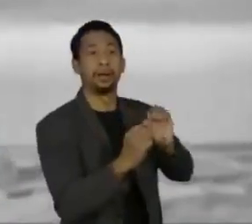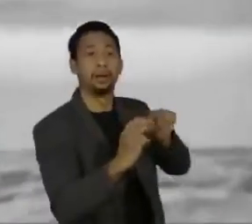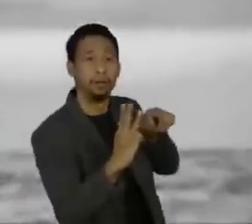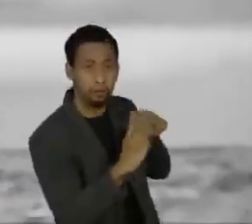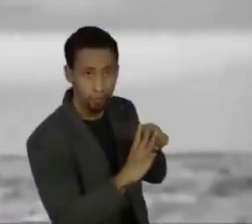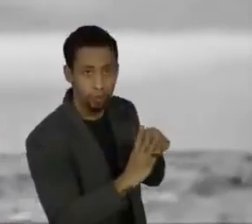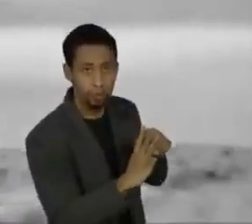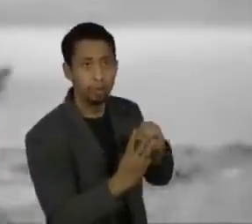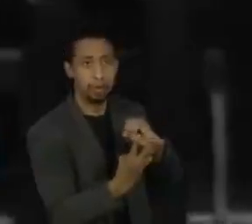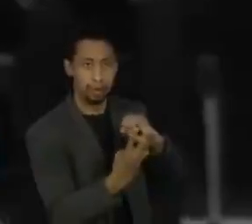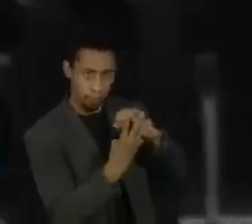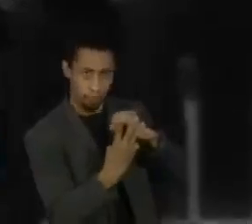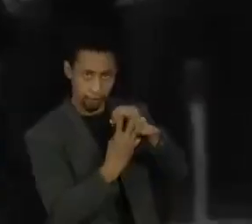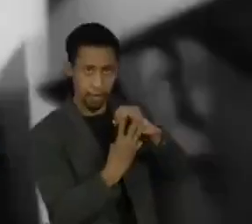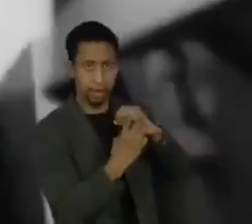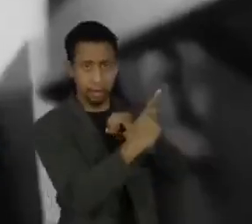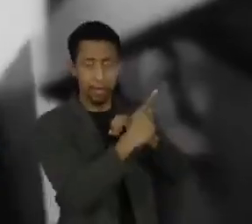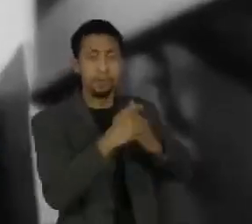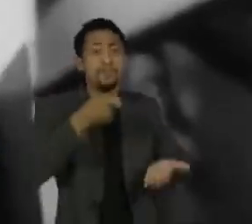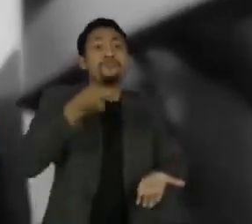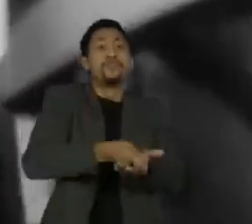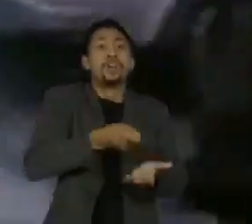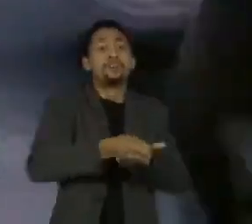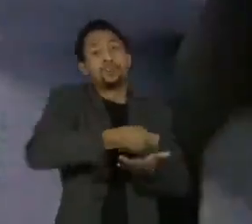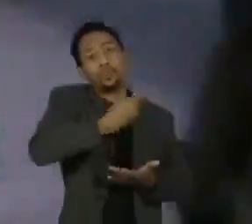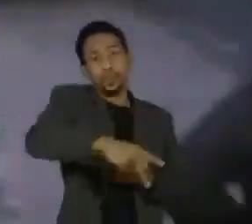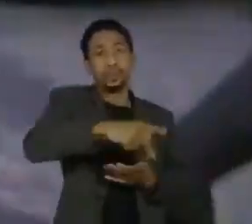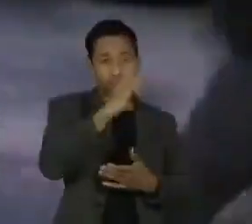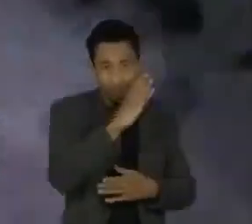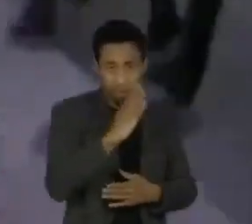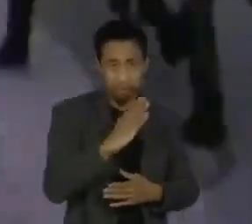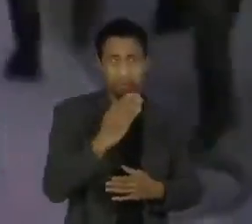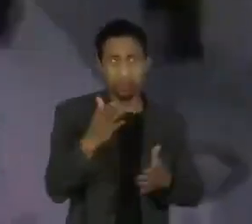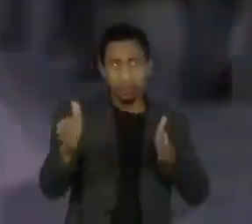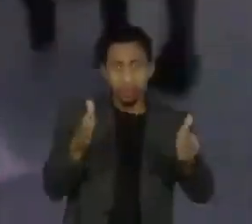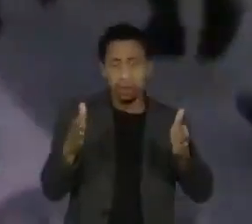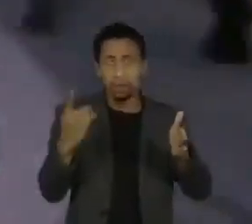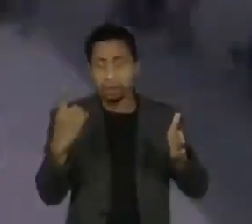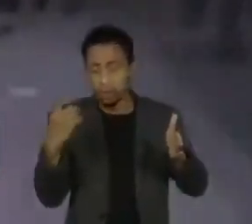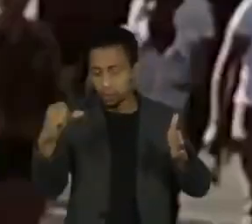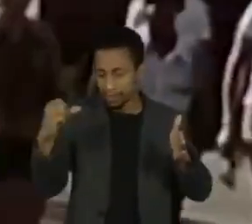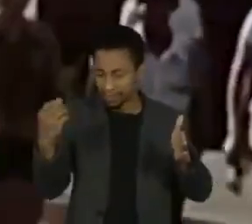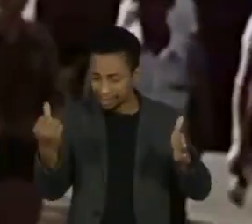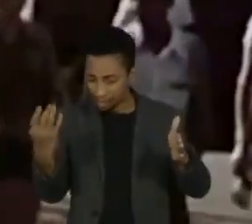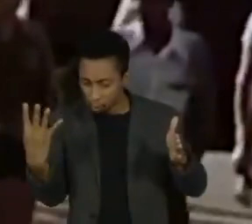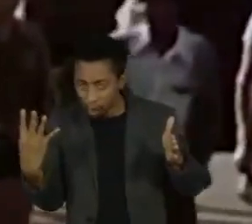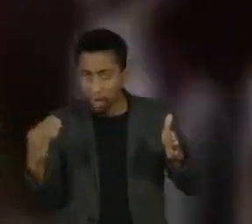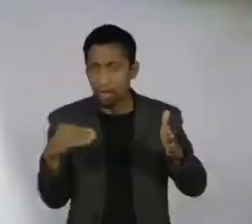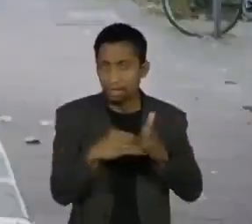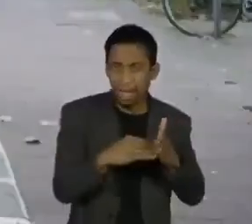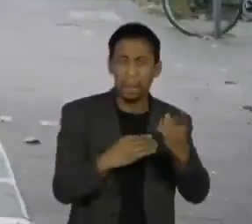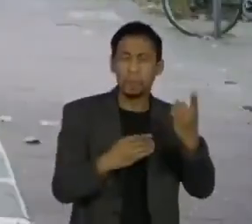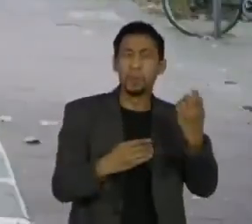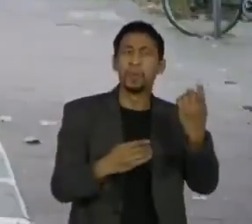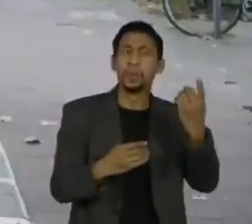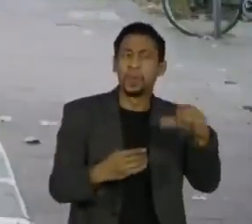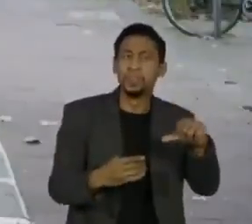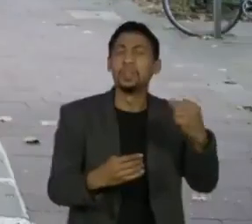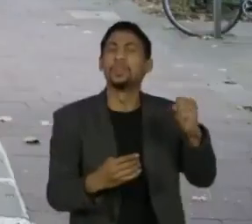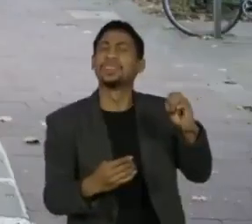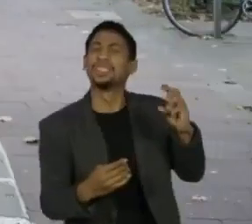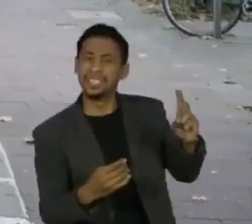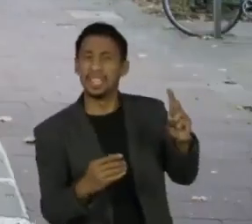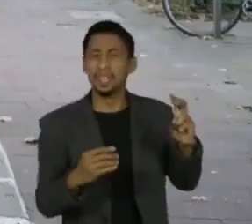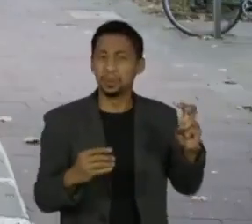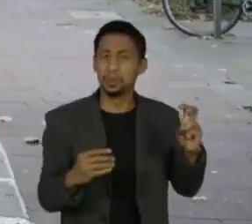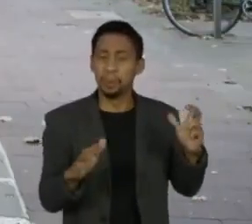durante a ditadura militar do Brasil entre 1964 e 1985. Após um